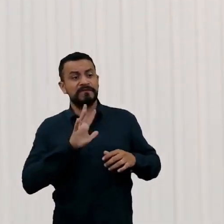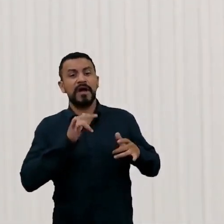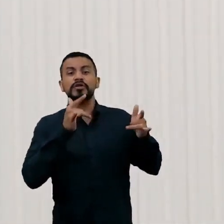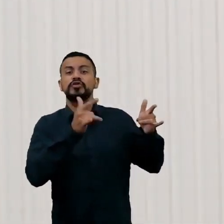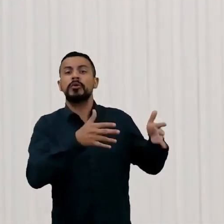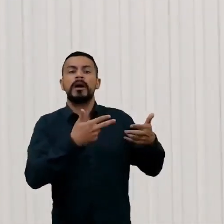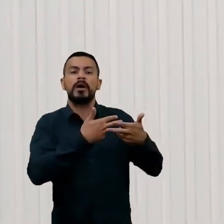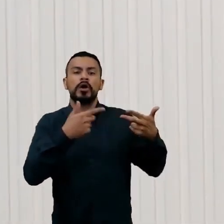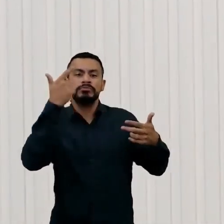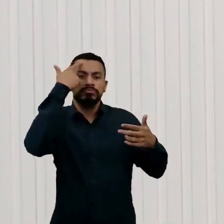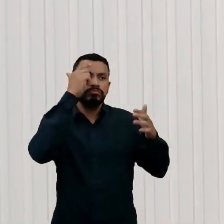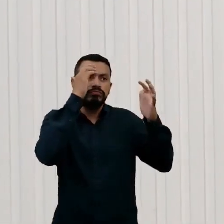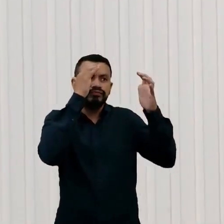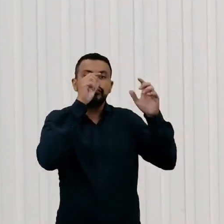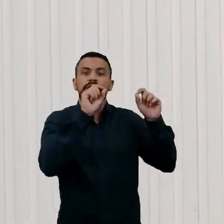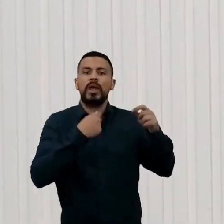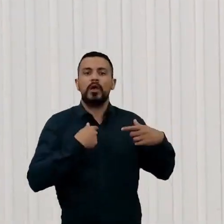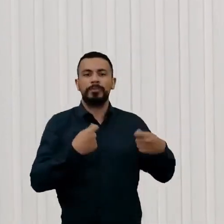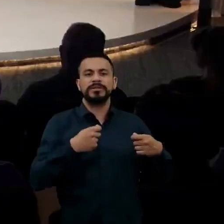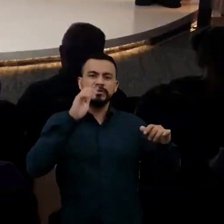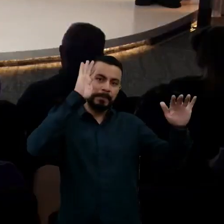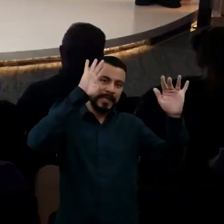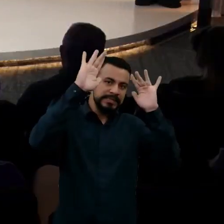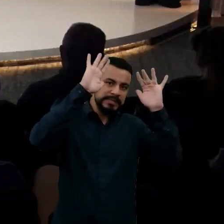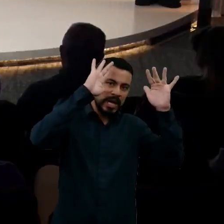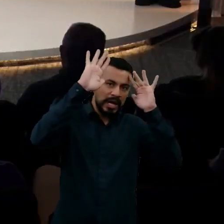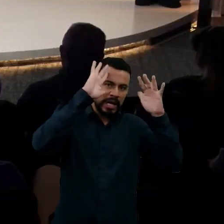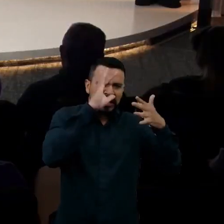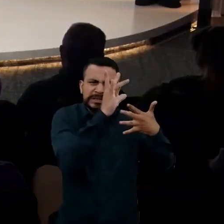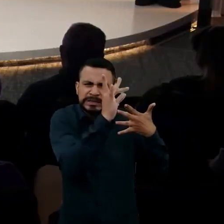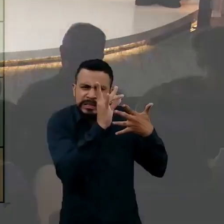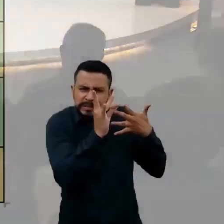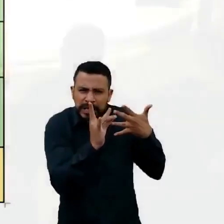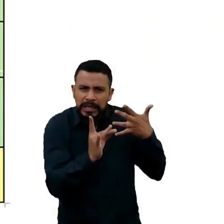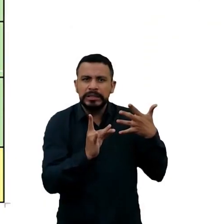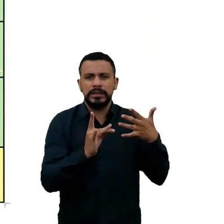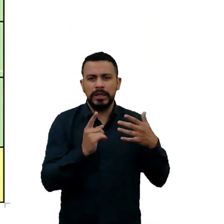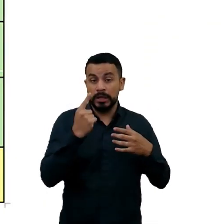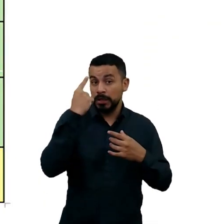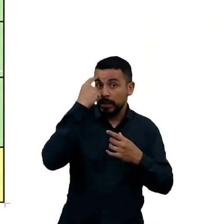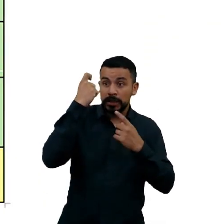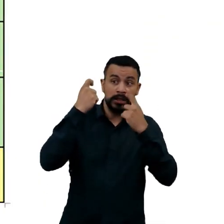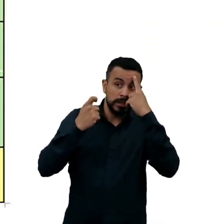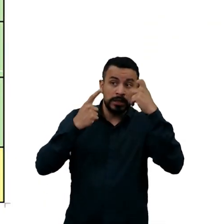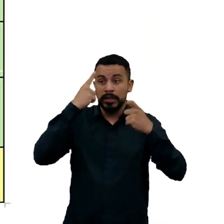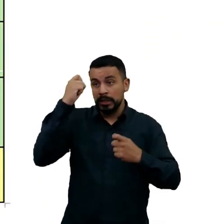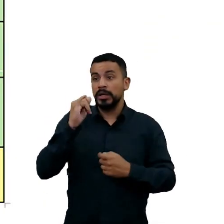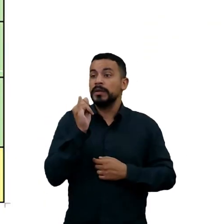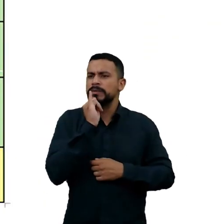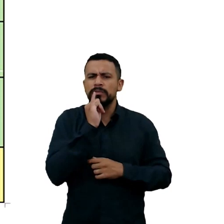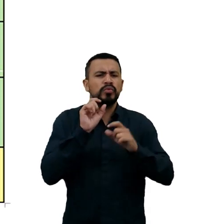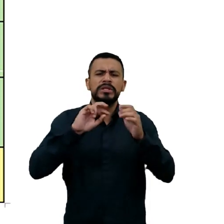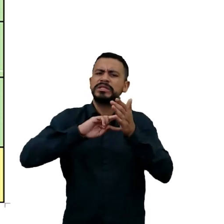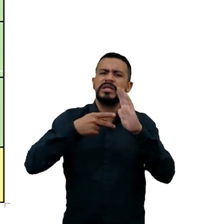cognitivo, o que eu devo fazer? Eu tenho que pensar nos detalhes. Quando nós dizemos criatividade, por exemplo, o que exatamente